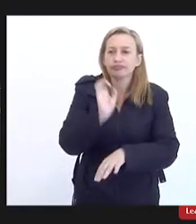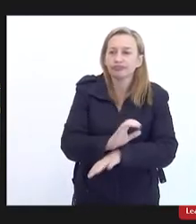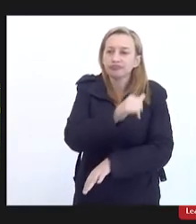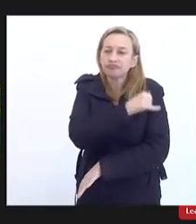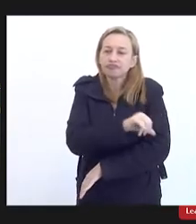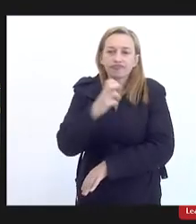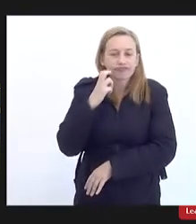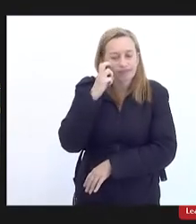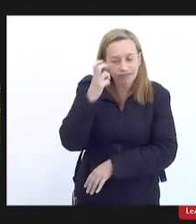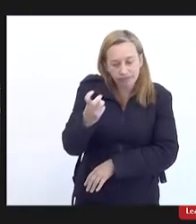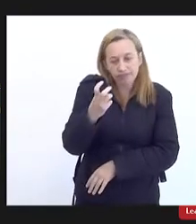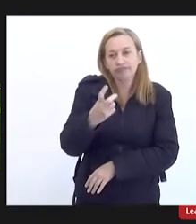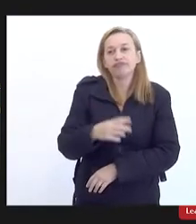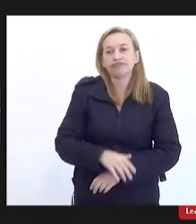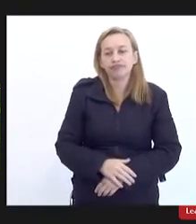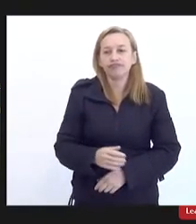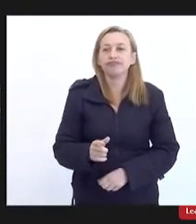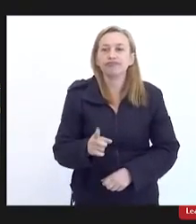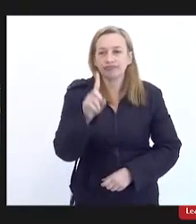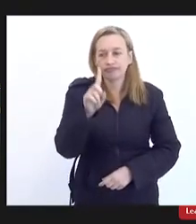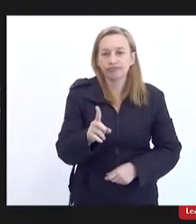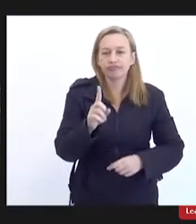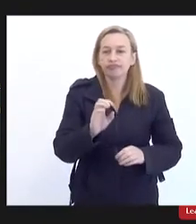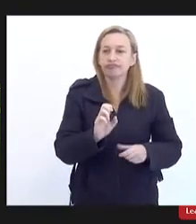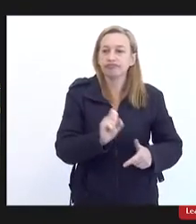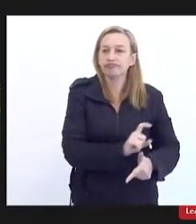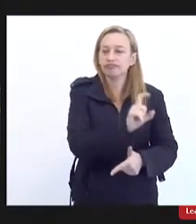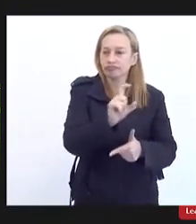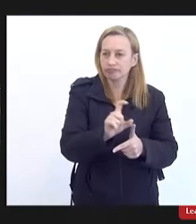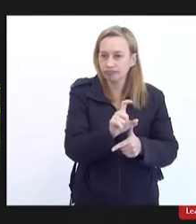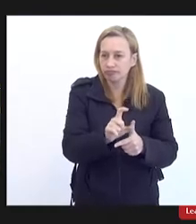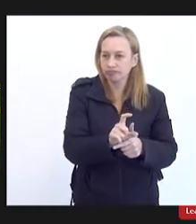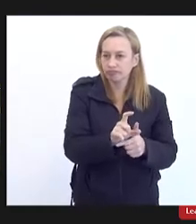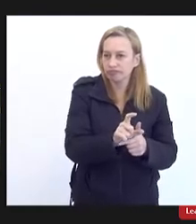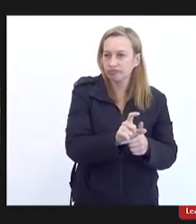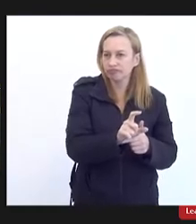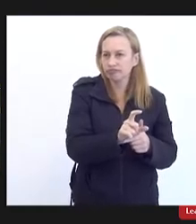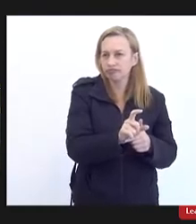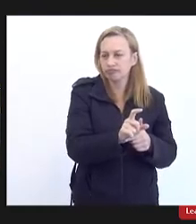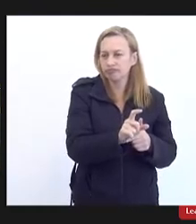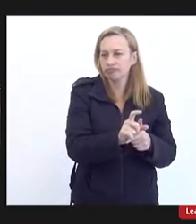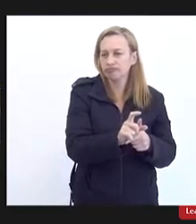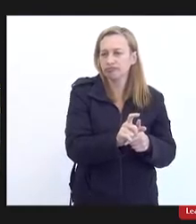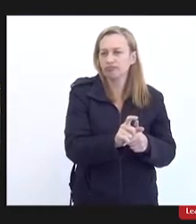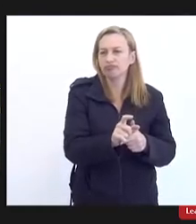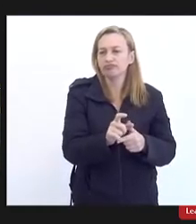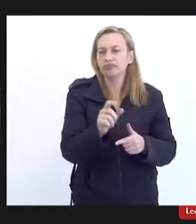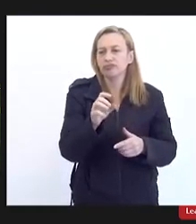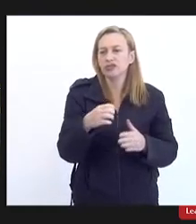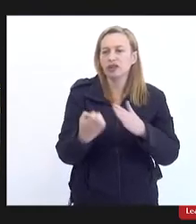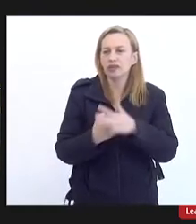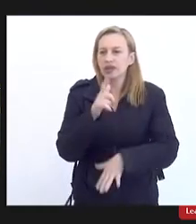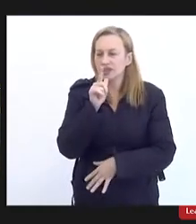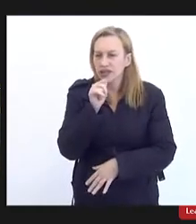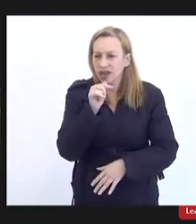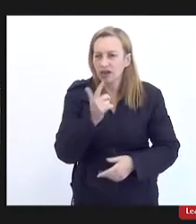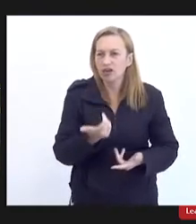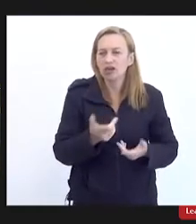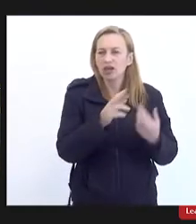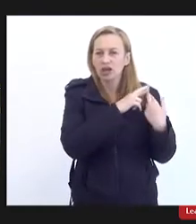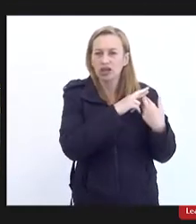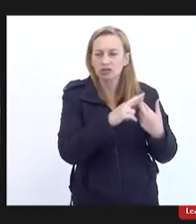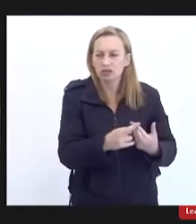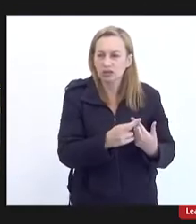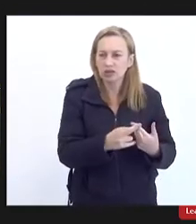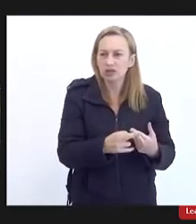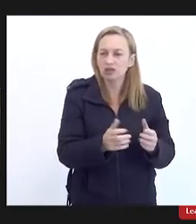uma vergonha a diretoria executiva da CEDAI tem que ser arquiva por isso é fundamental que o estado seja responsabilizado e aí quero